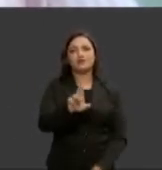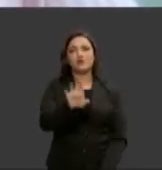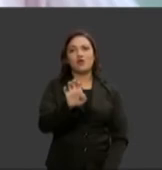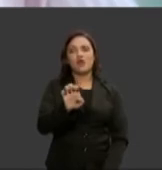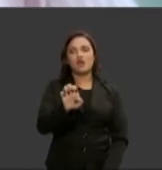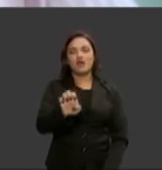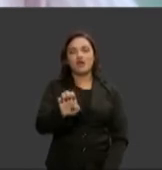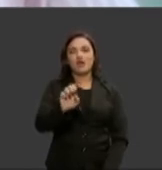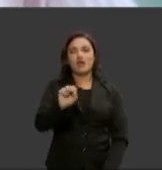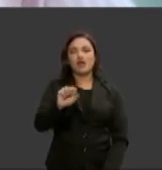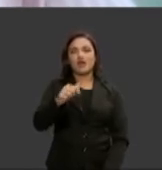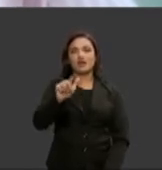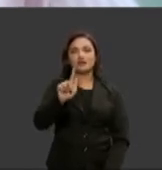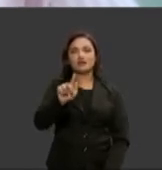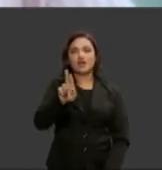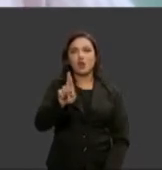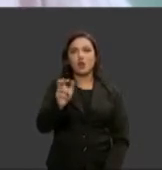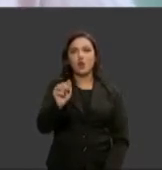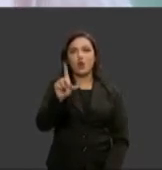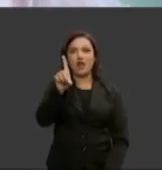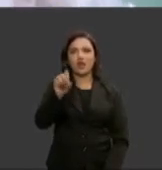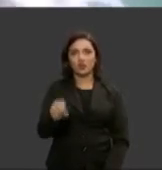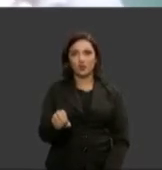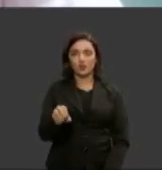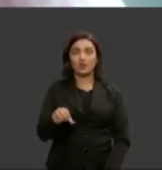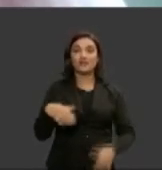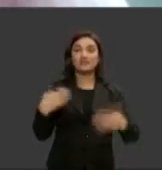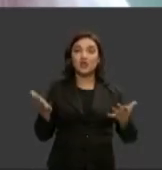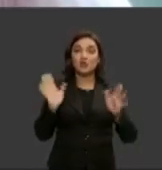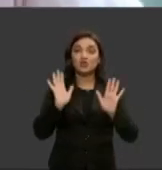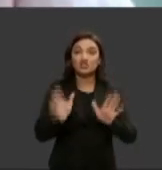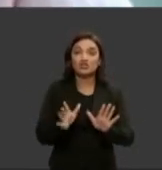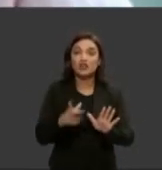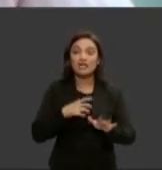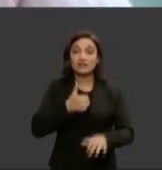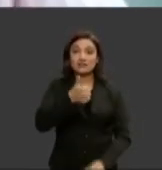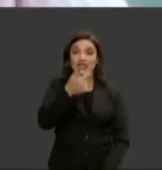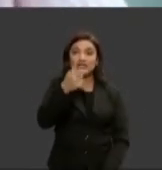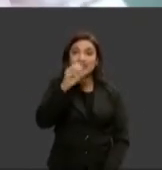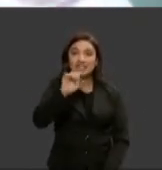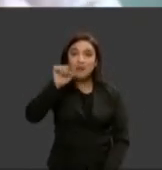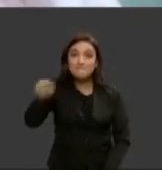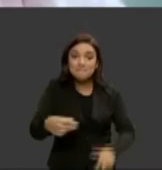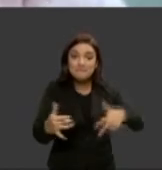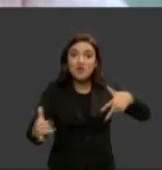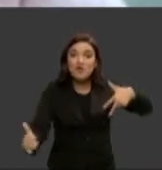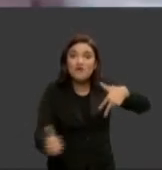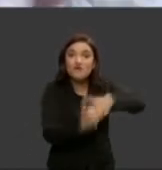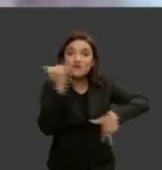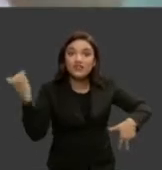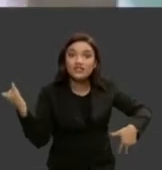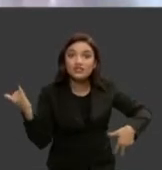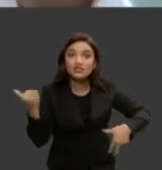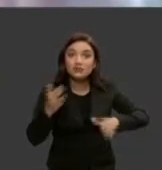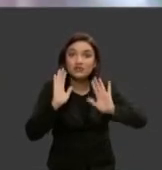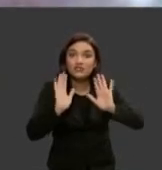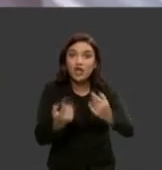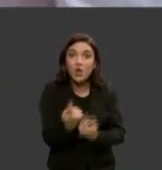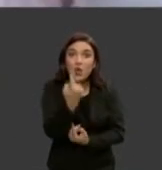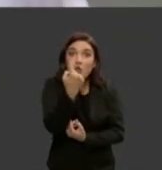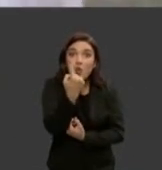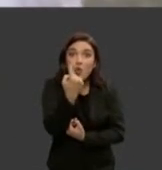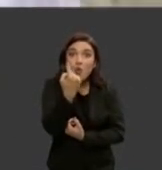nós atendemos 160 mil vítimas gente só em uma operação 160